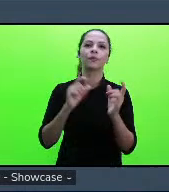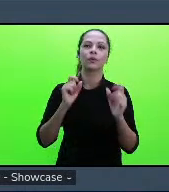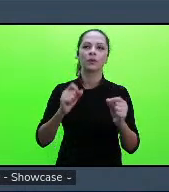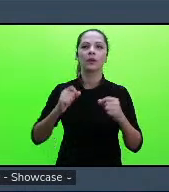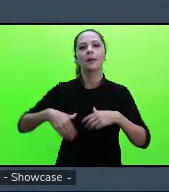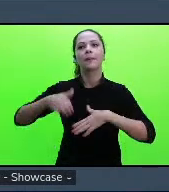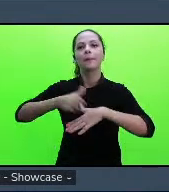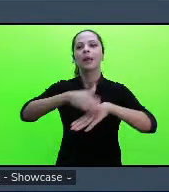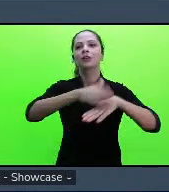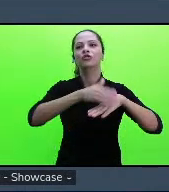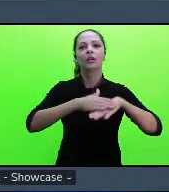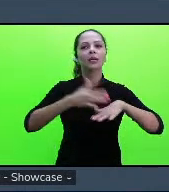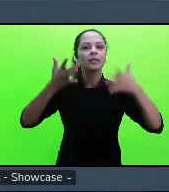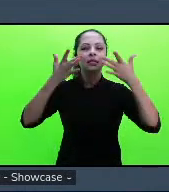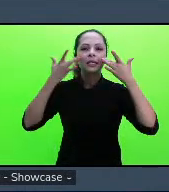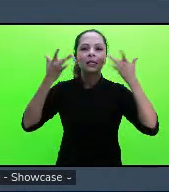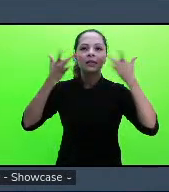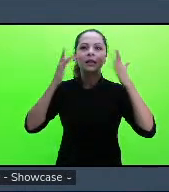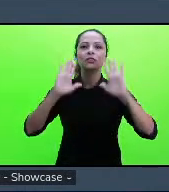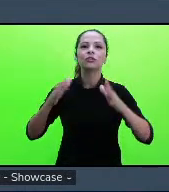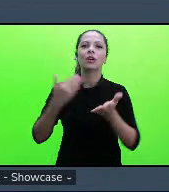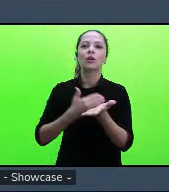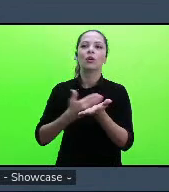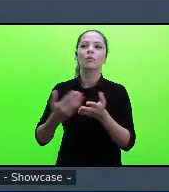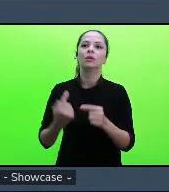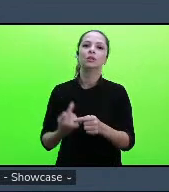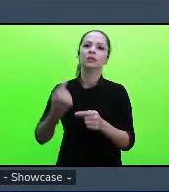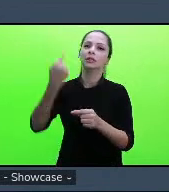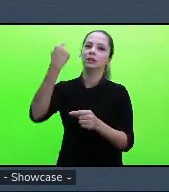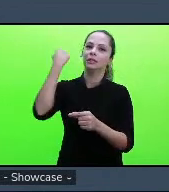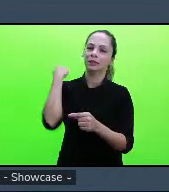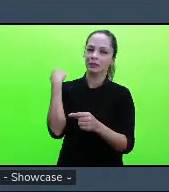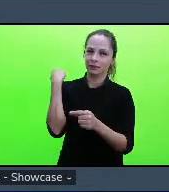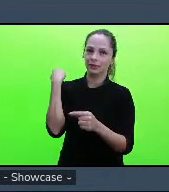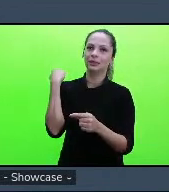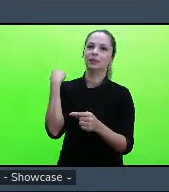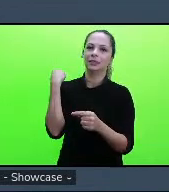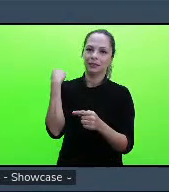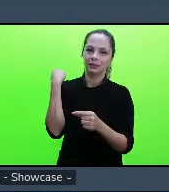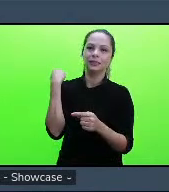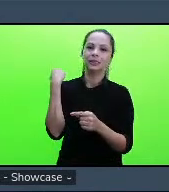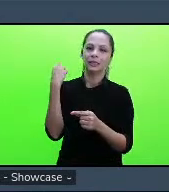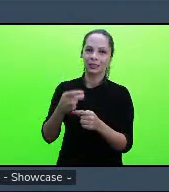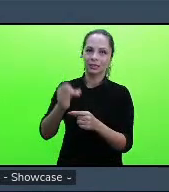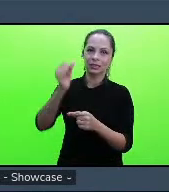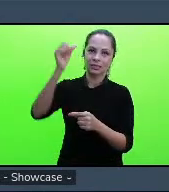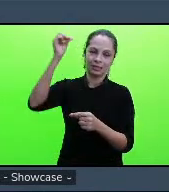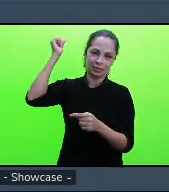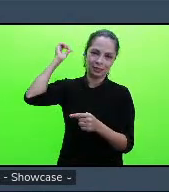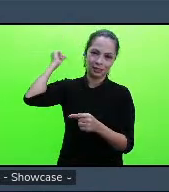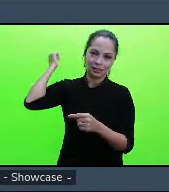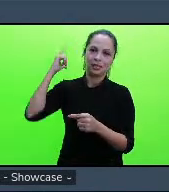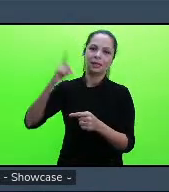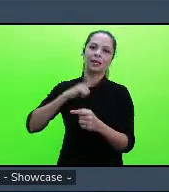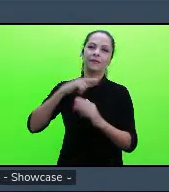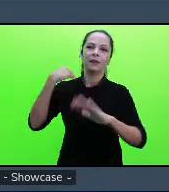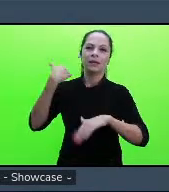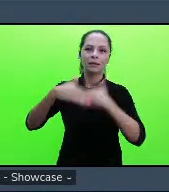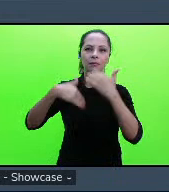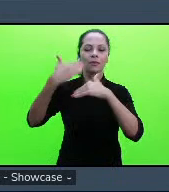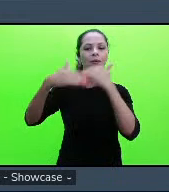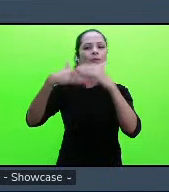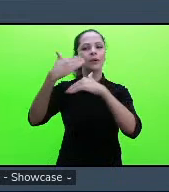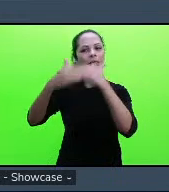surgiram desde a antiguidade há muito tempo e ele foi evoluindo em complexidade e